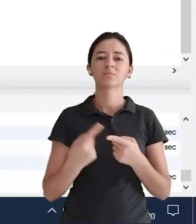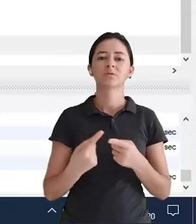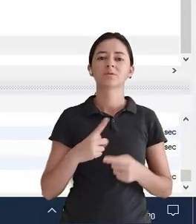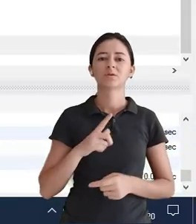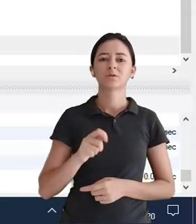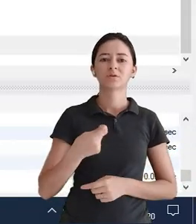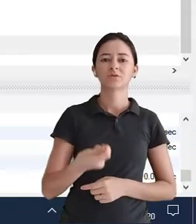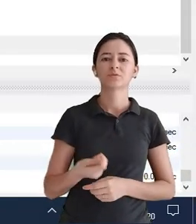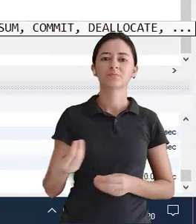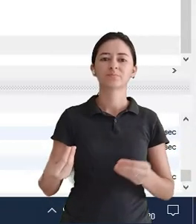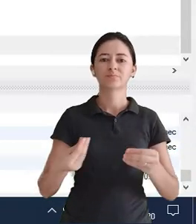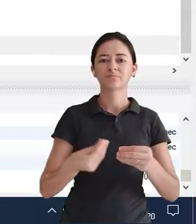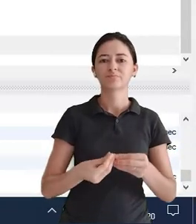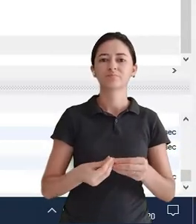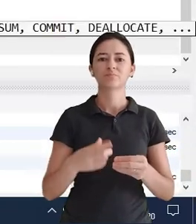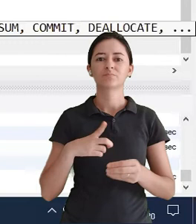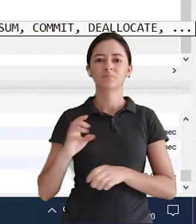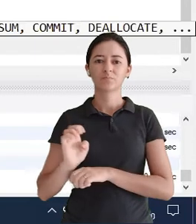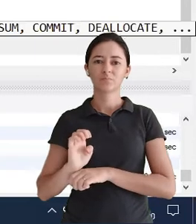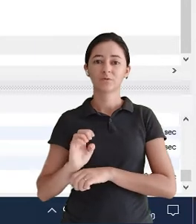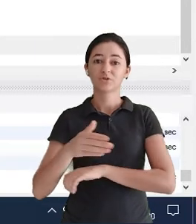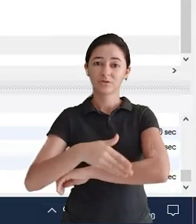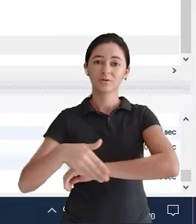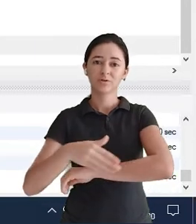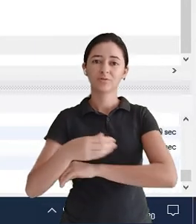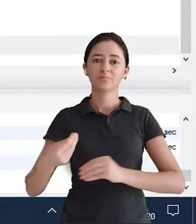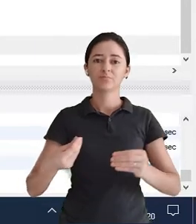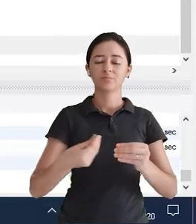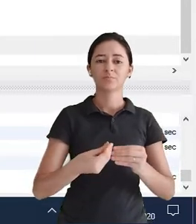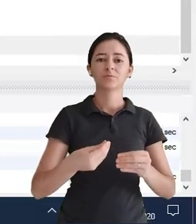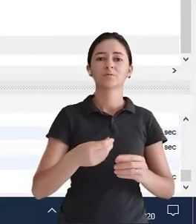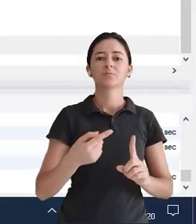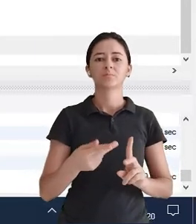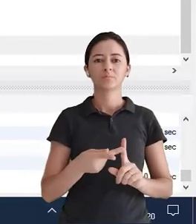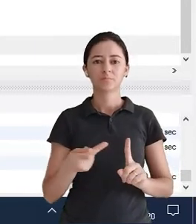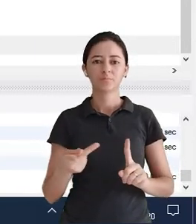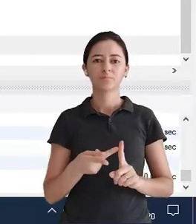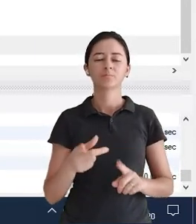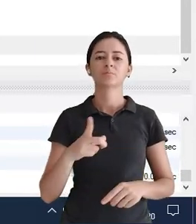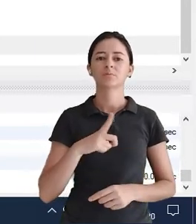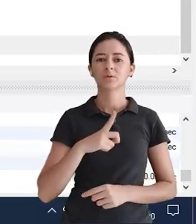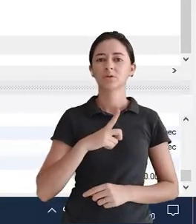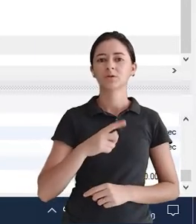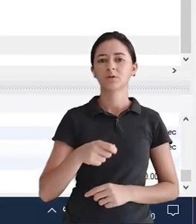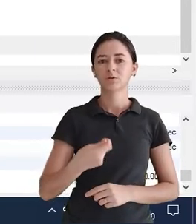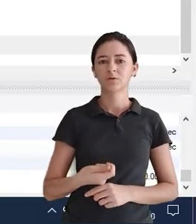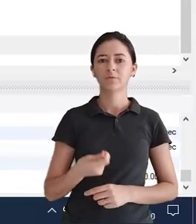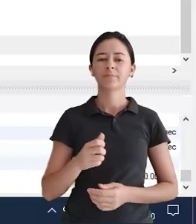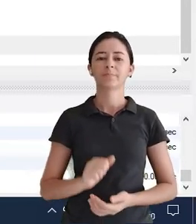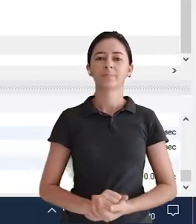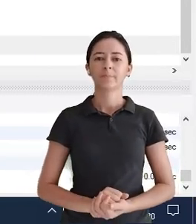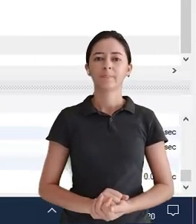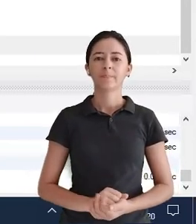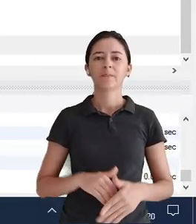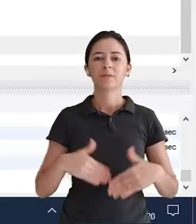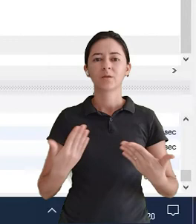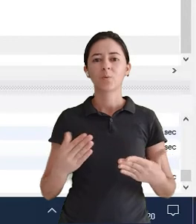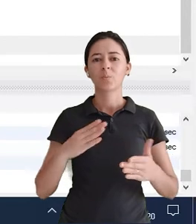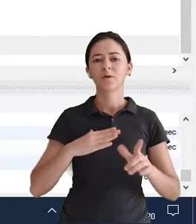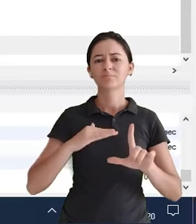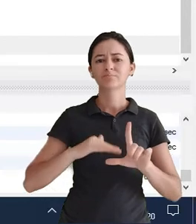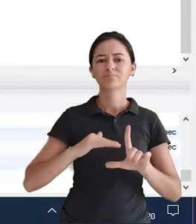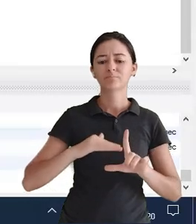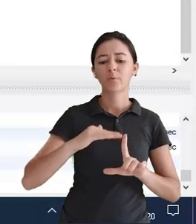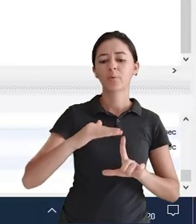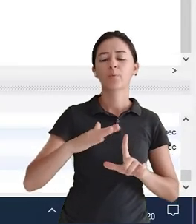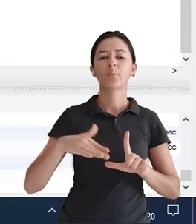Recebe a chave de endereço Logo Endereço Né? Cliente possui chave de endereço Então